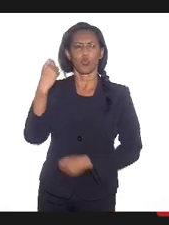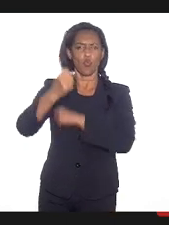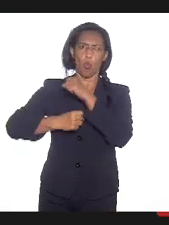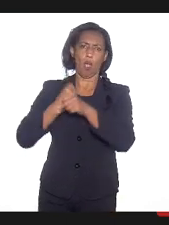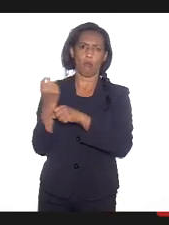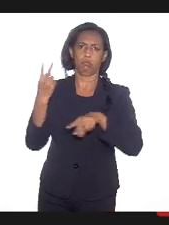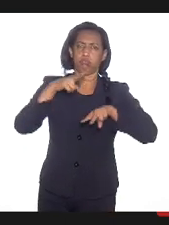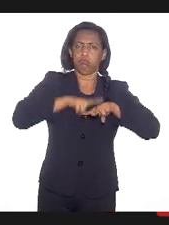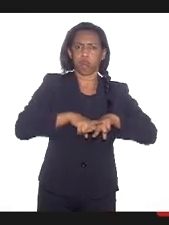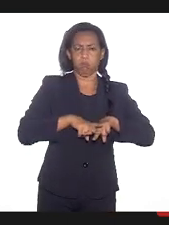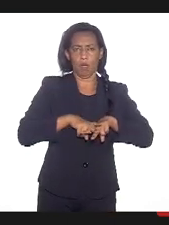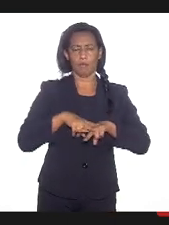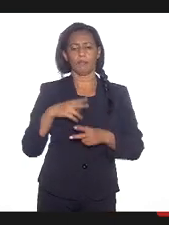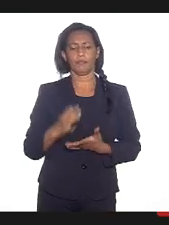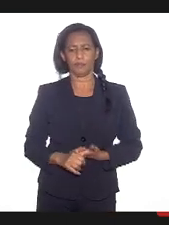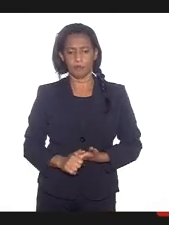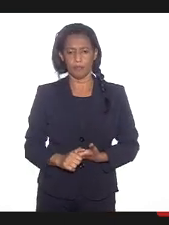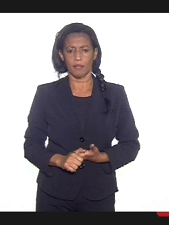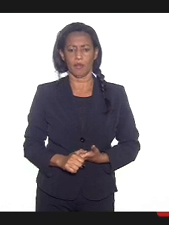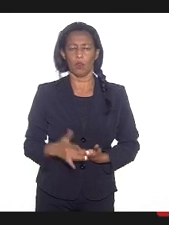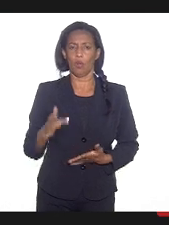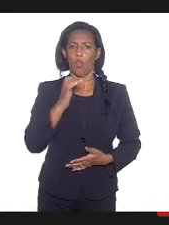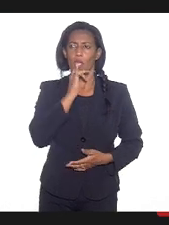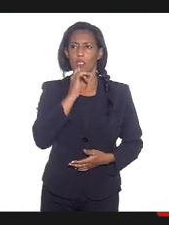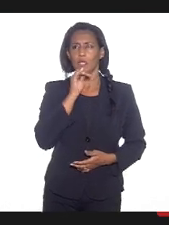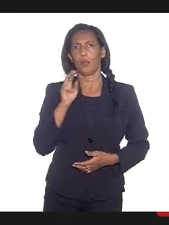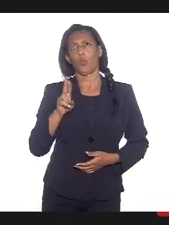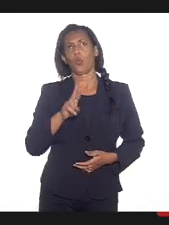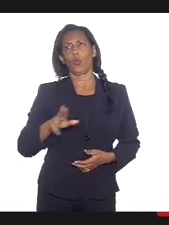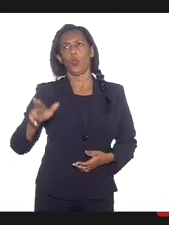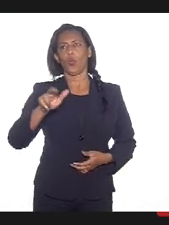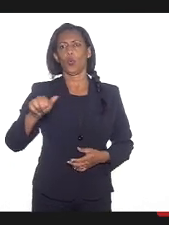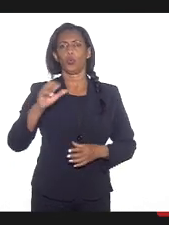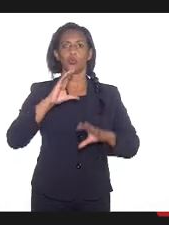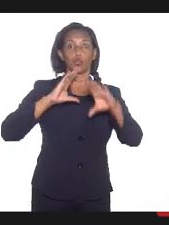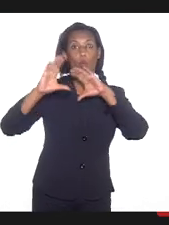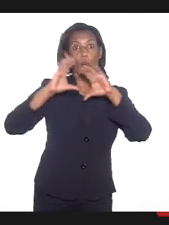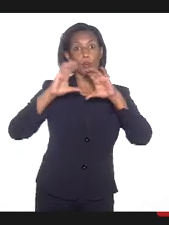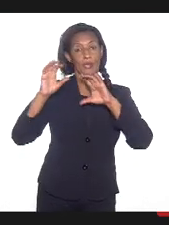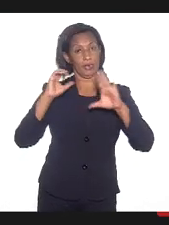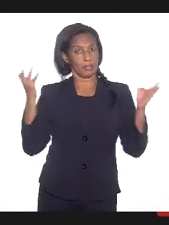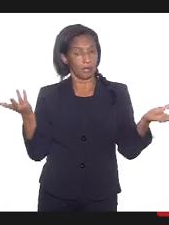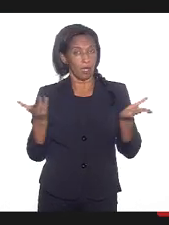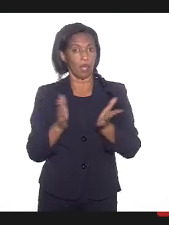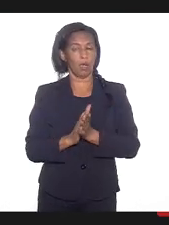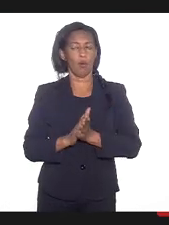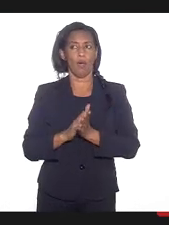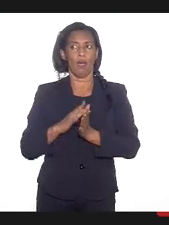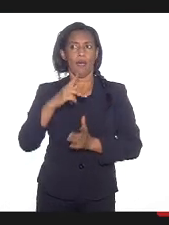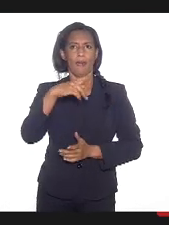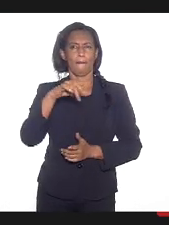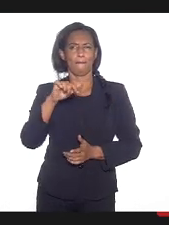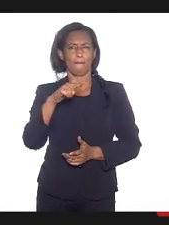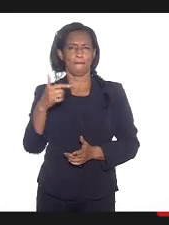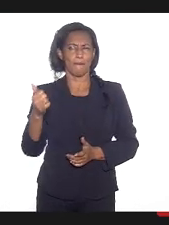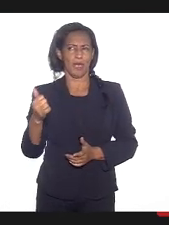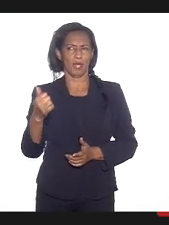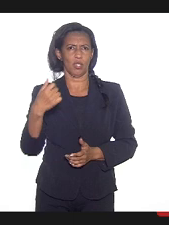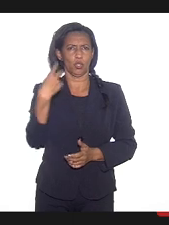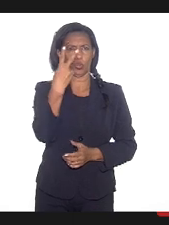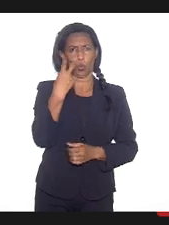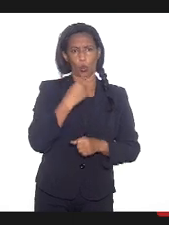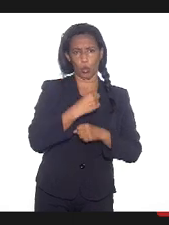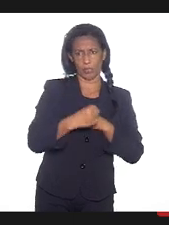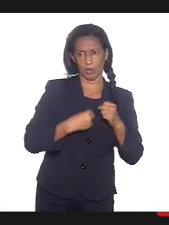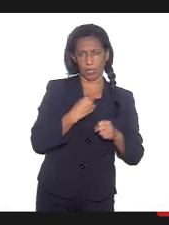três anos. Nas modalidades qualificadas, por exemplo, com o uso de meio de comunicação social, aí fica pena mínima dois e pena máxima